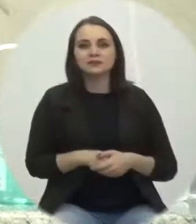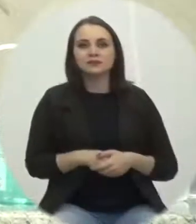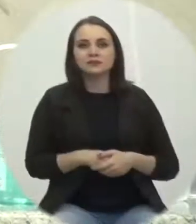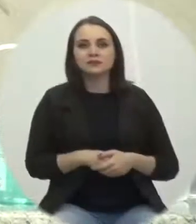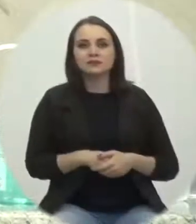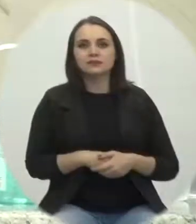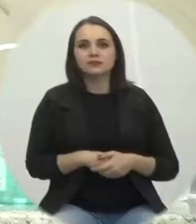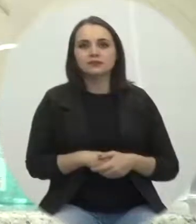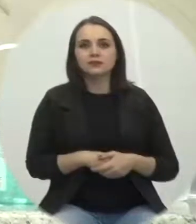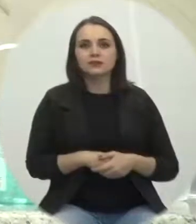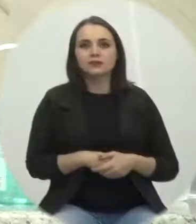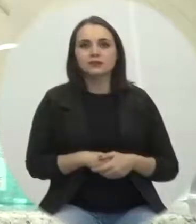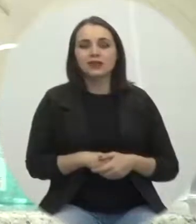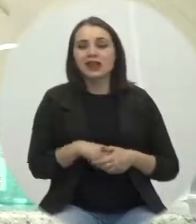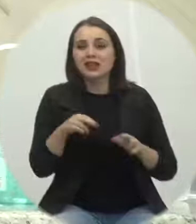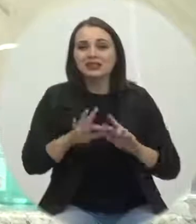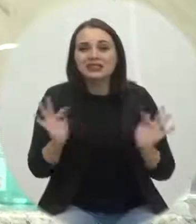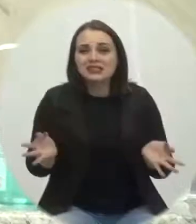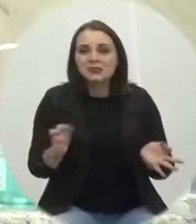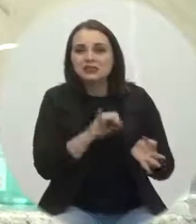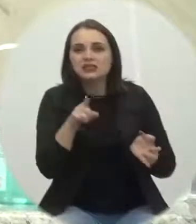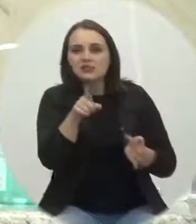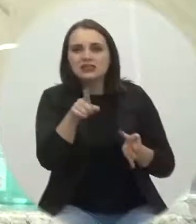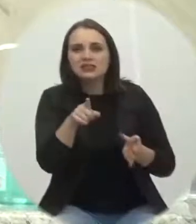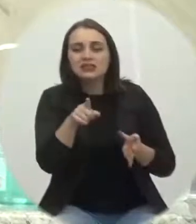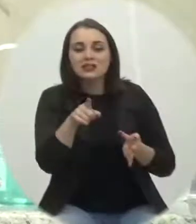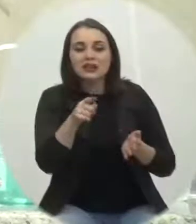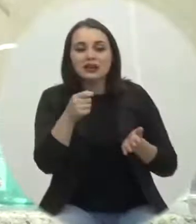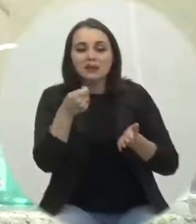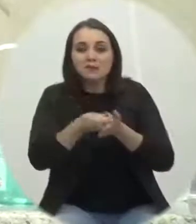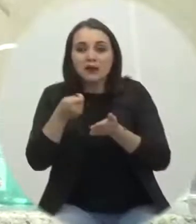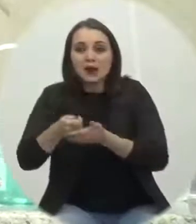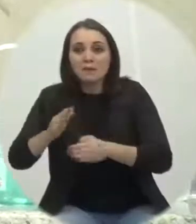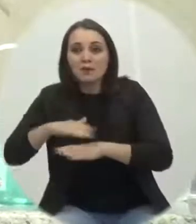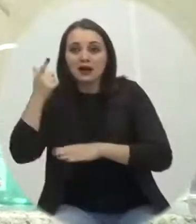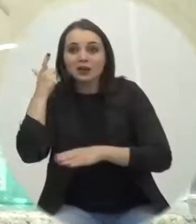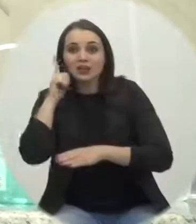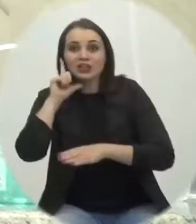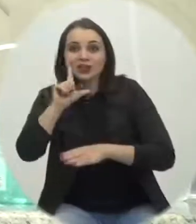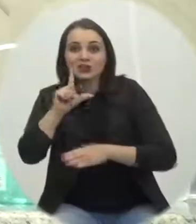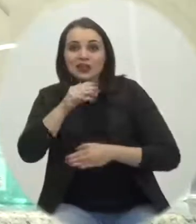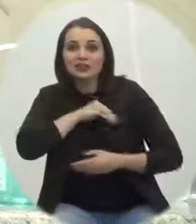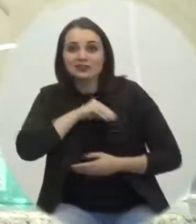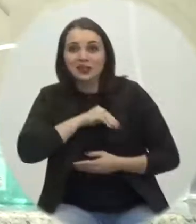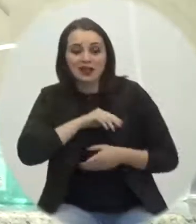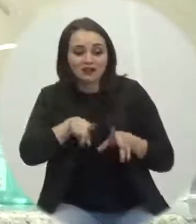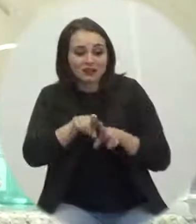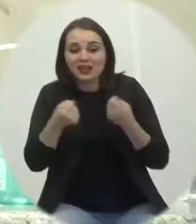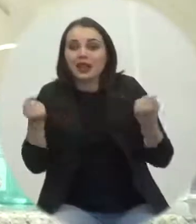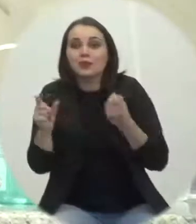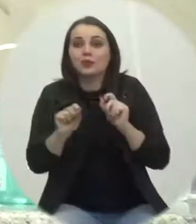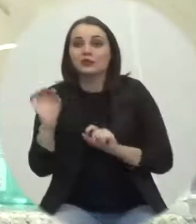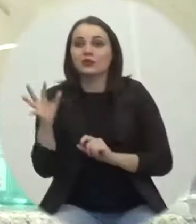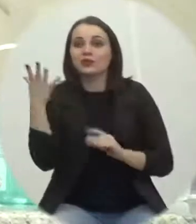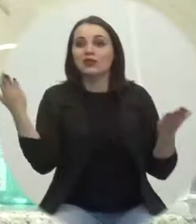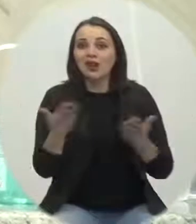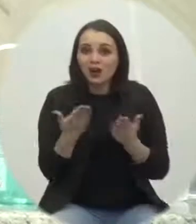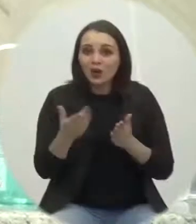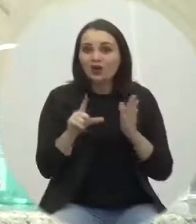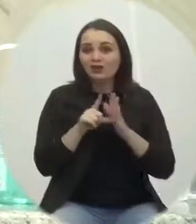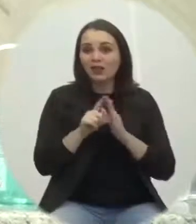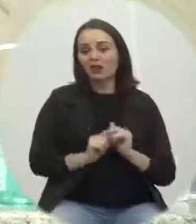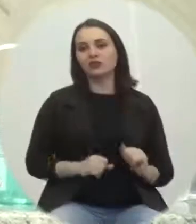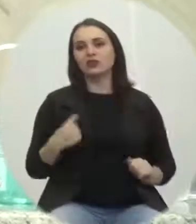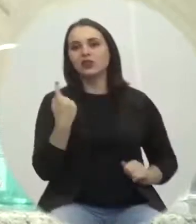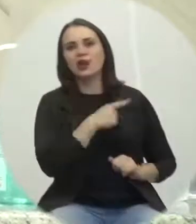A conta é simples, se você gastar mais do que recebe, você quebra. E é o que está acontecendo no comércio. Nós